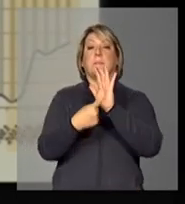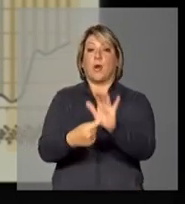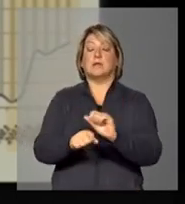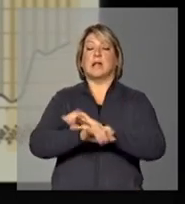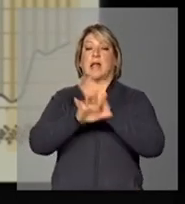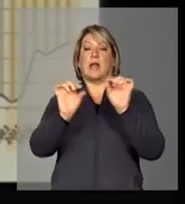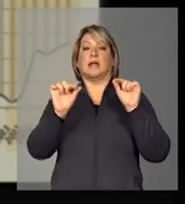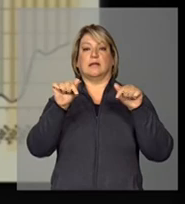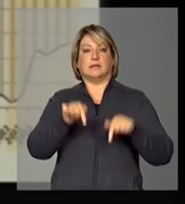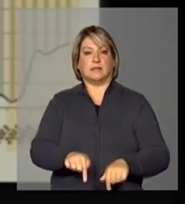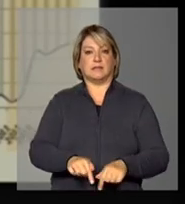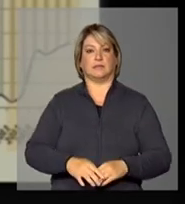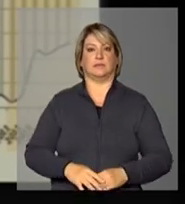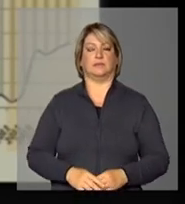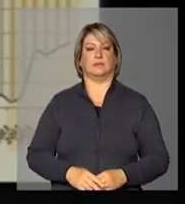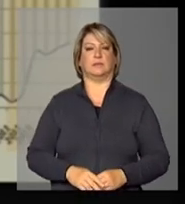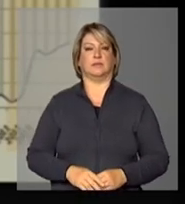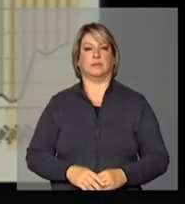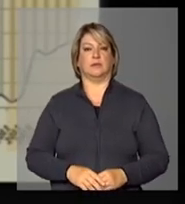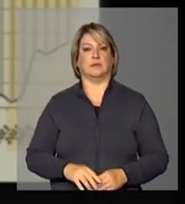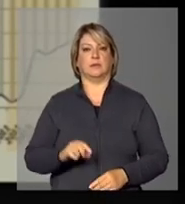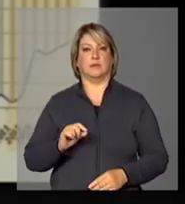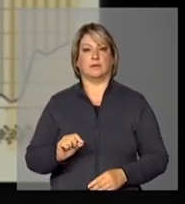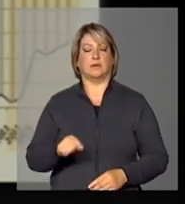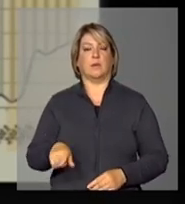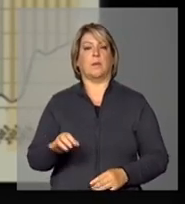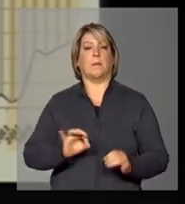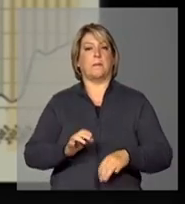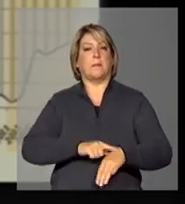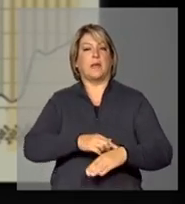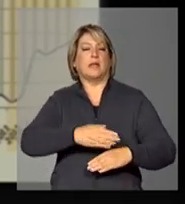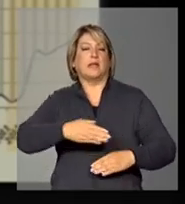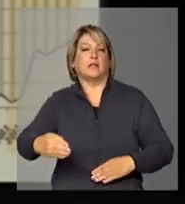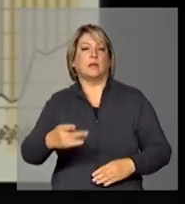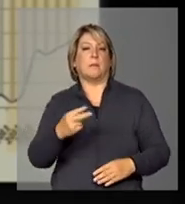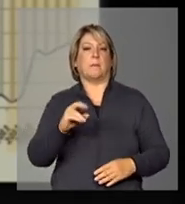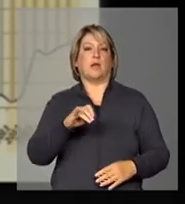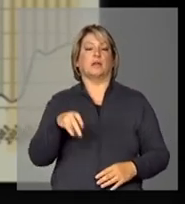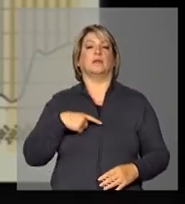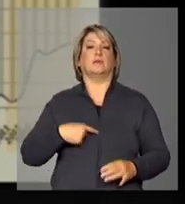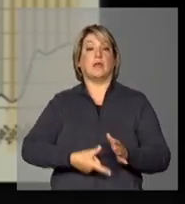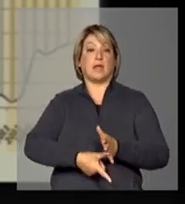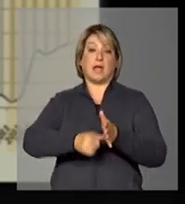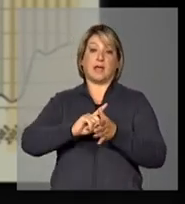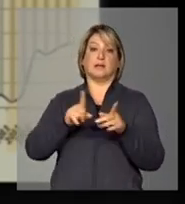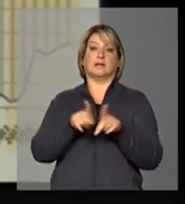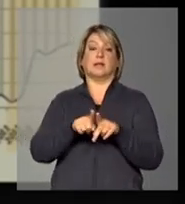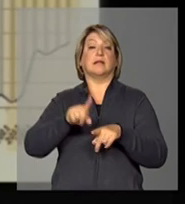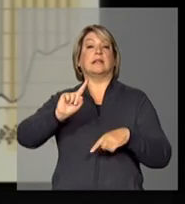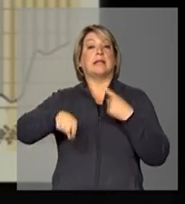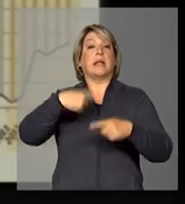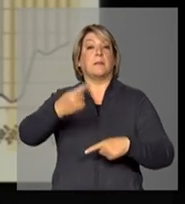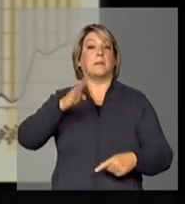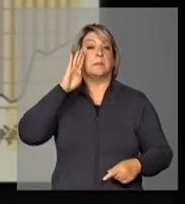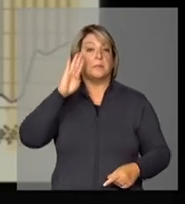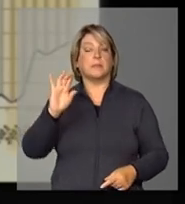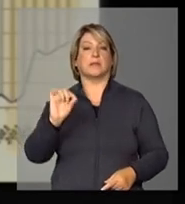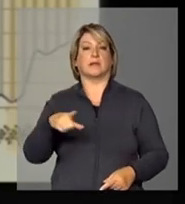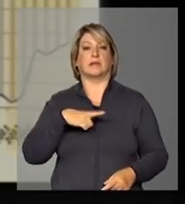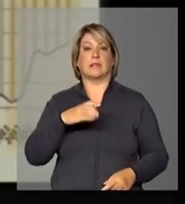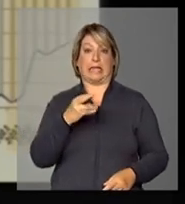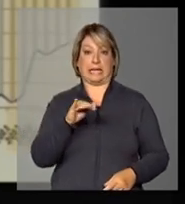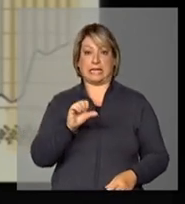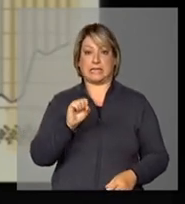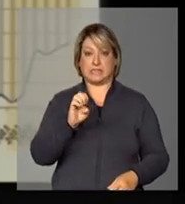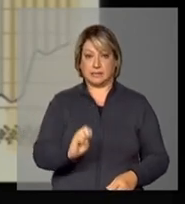isso, o período de projeção, o período anterior, que depois, principalmente, da